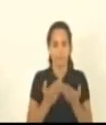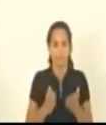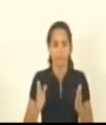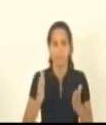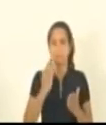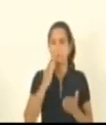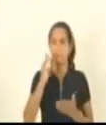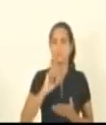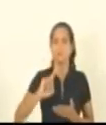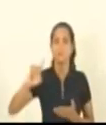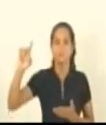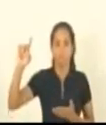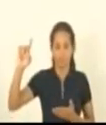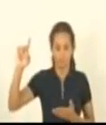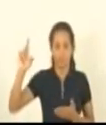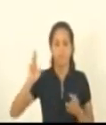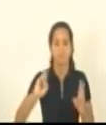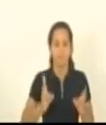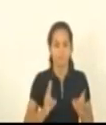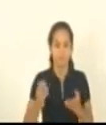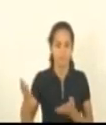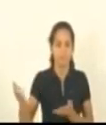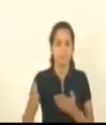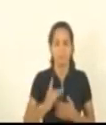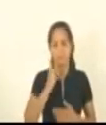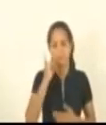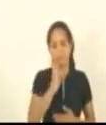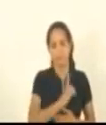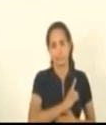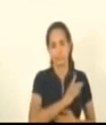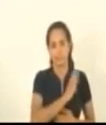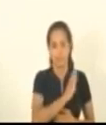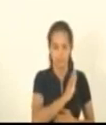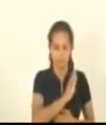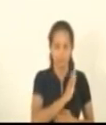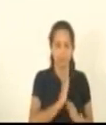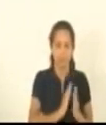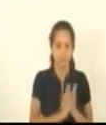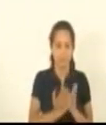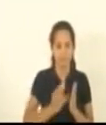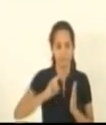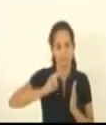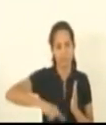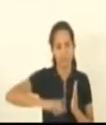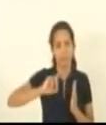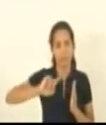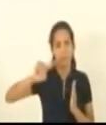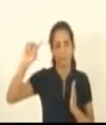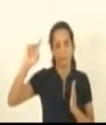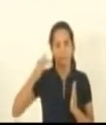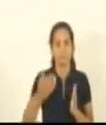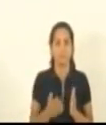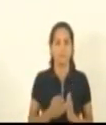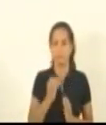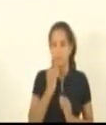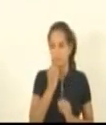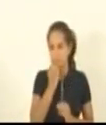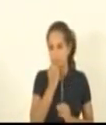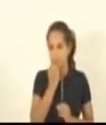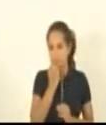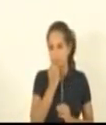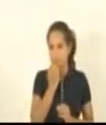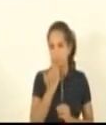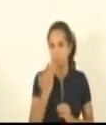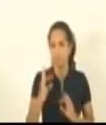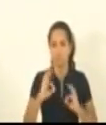declara aberta a mesma e convido o delegado Danilo Baez a fazer leitura de um versículo da bíblia sendo assim solicita tudo se coloca em posição de